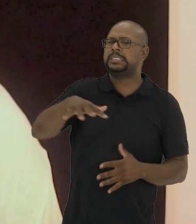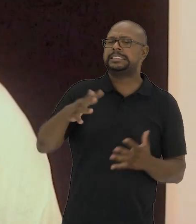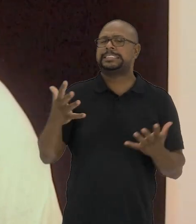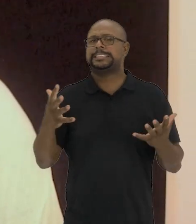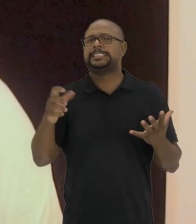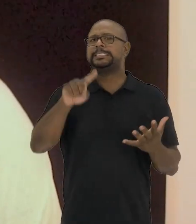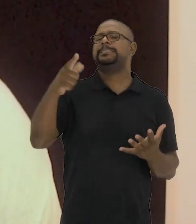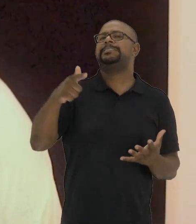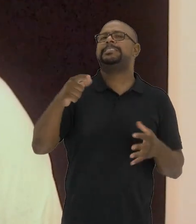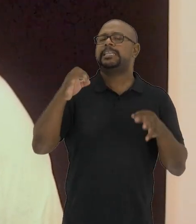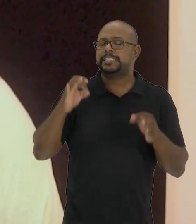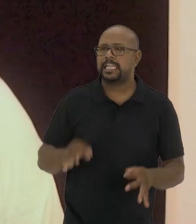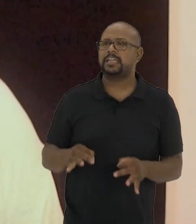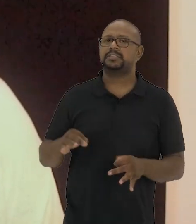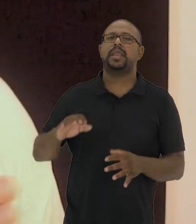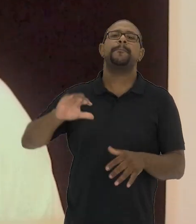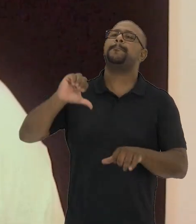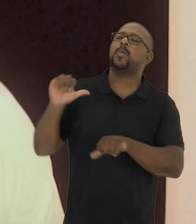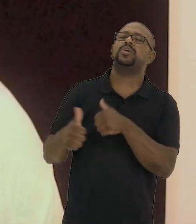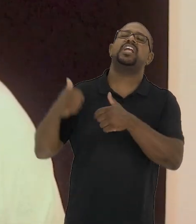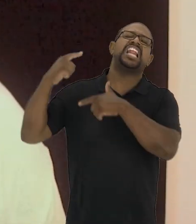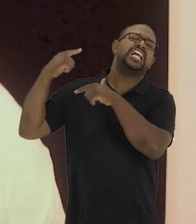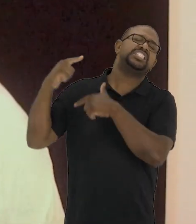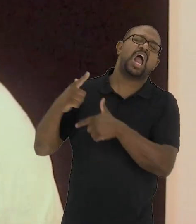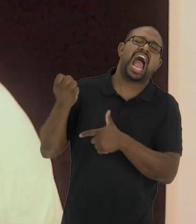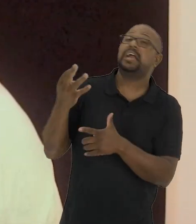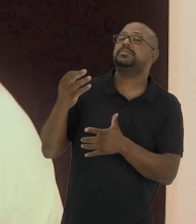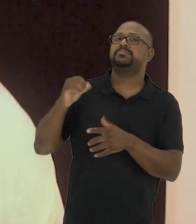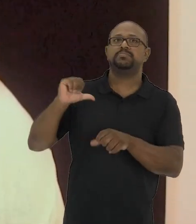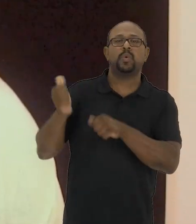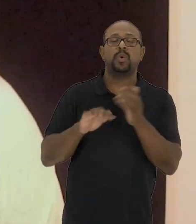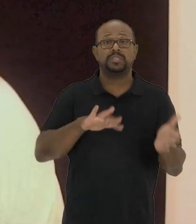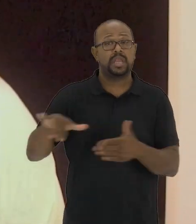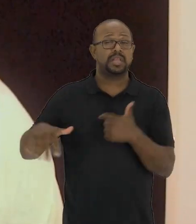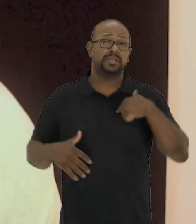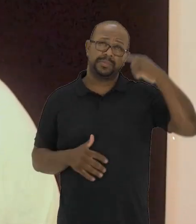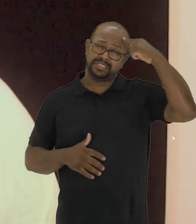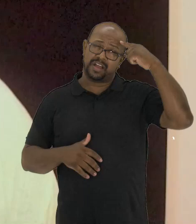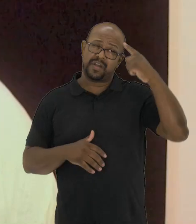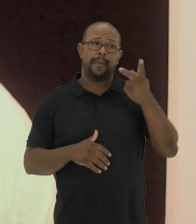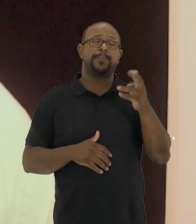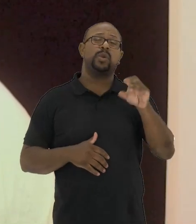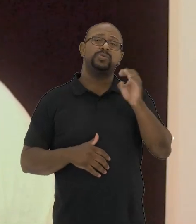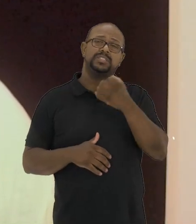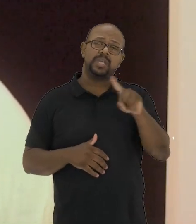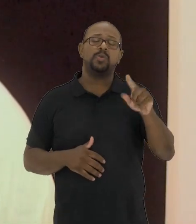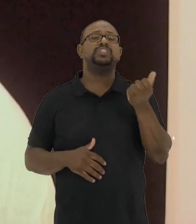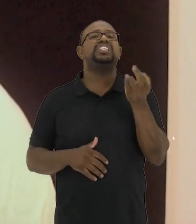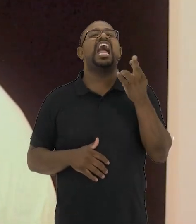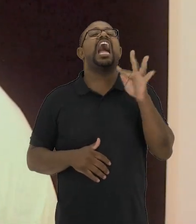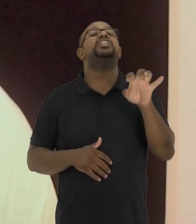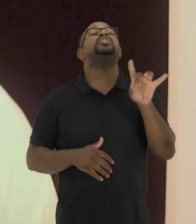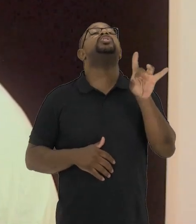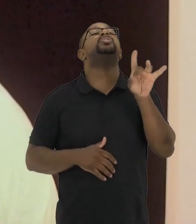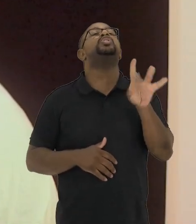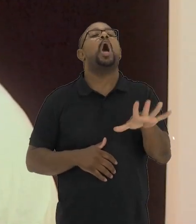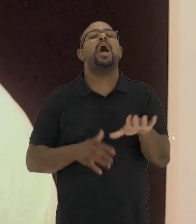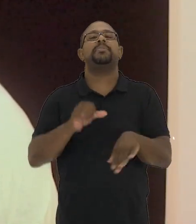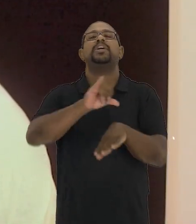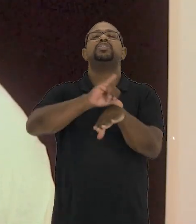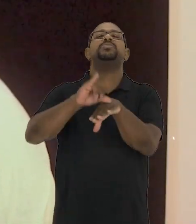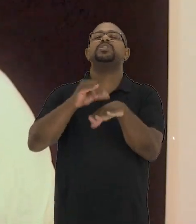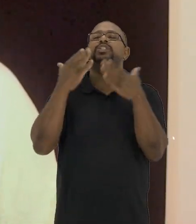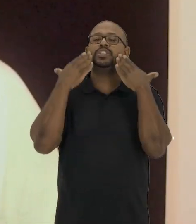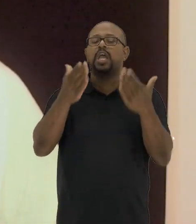território de incertezas que saem da tradição dos sistemas de arte, que até então entendiam a produção artística como uma